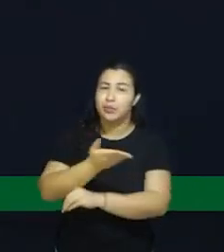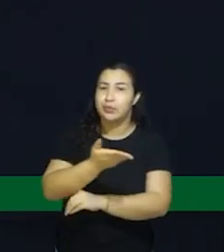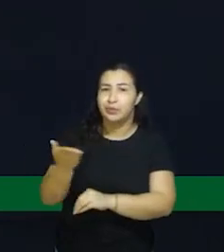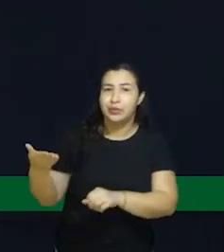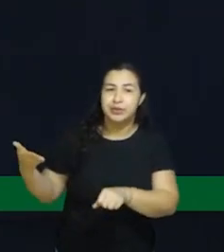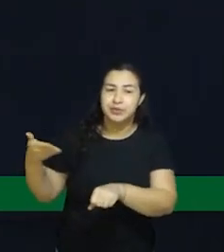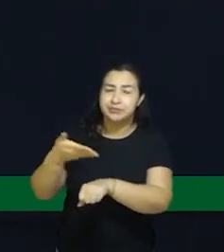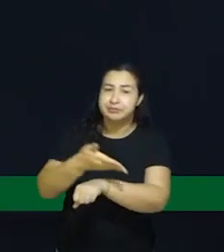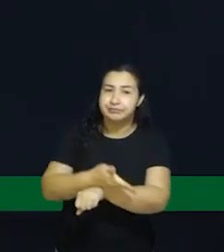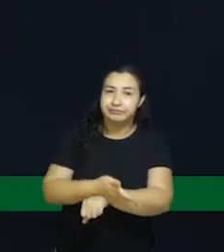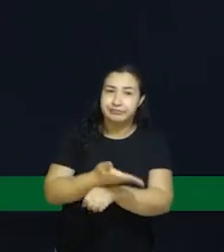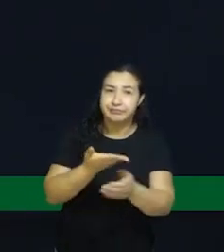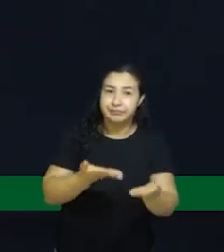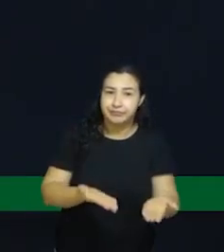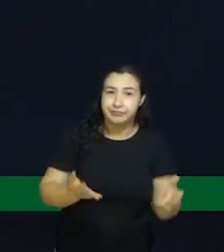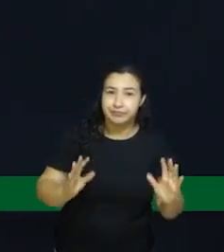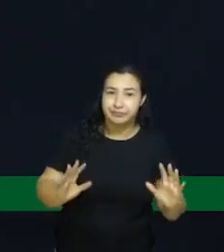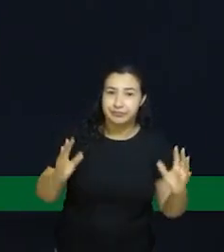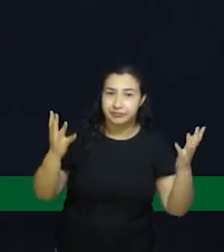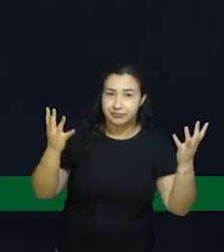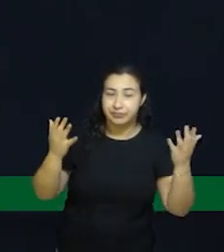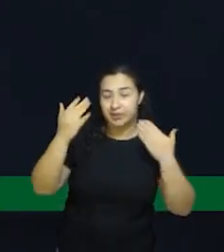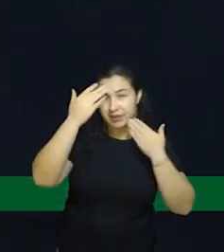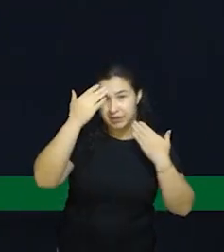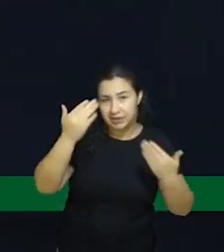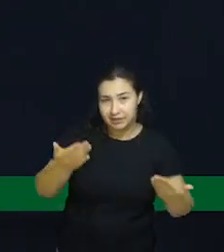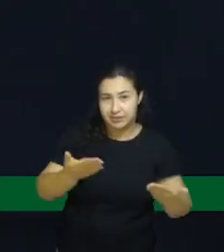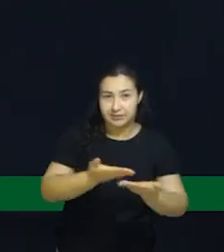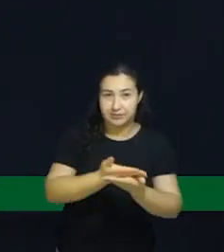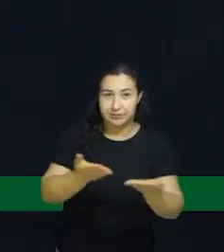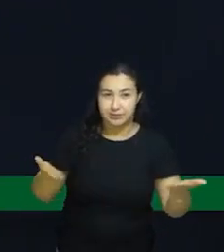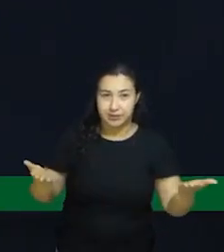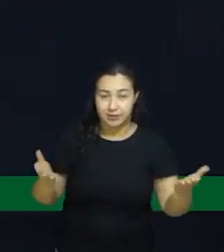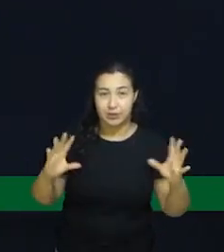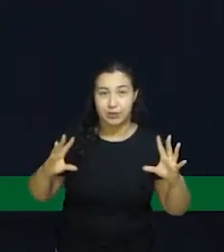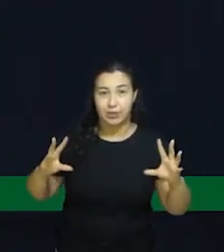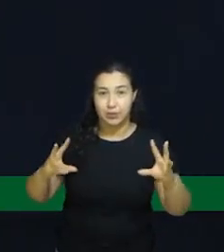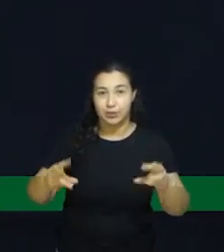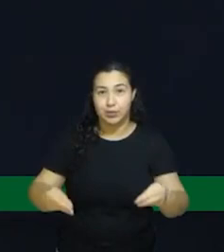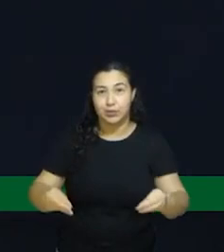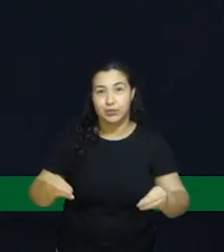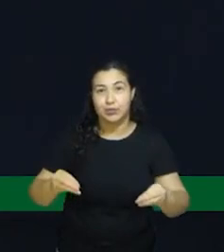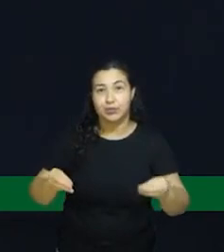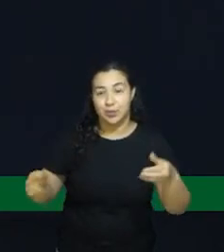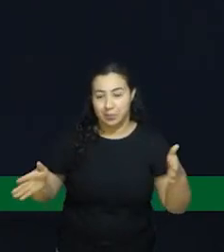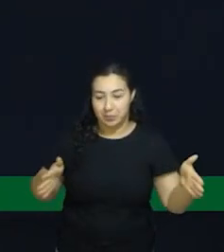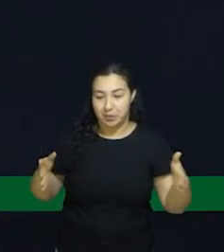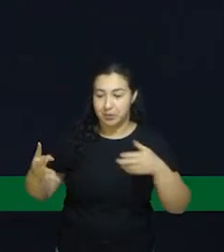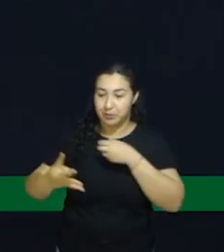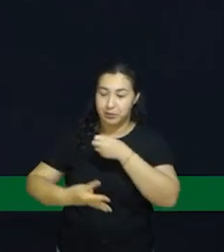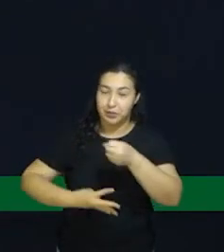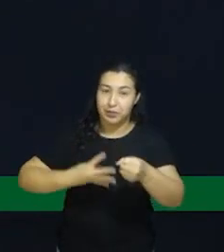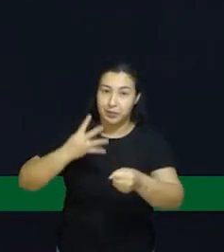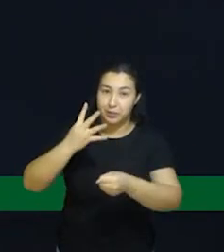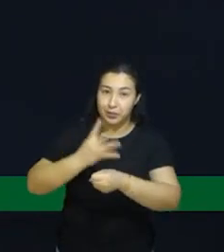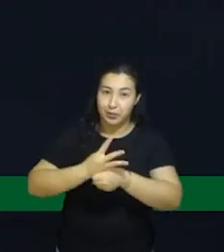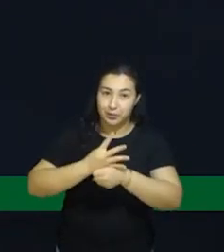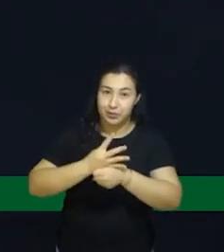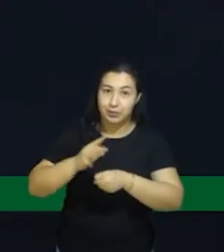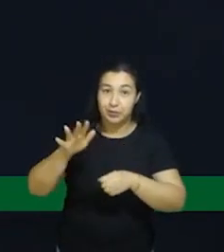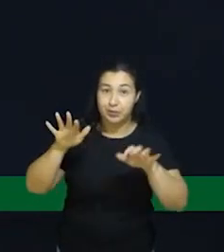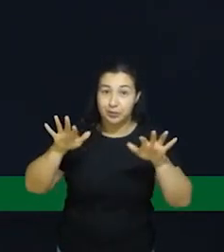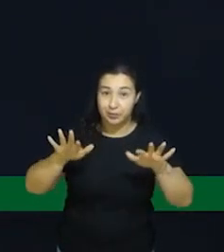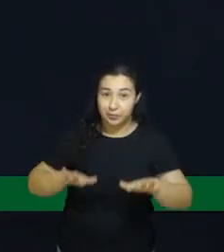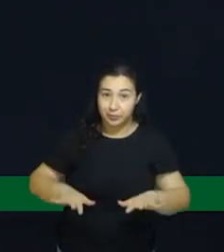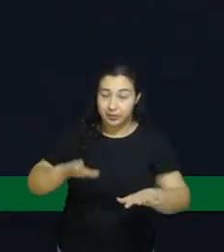agradecer a comunidade lagiana por esses quatro anos que nós permanecemos